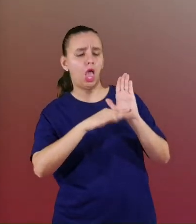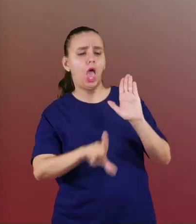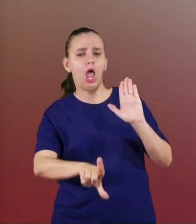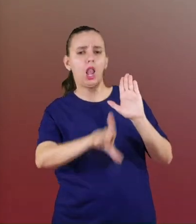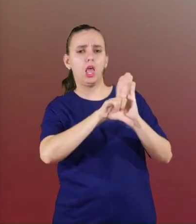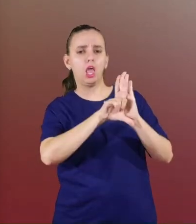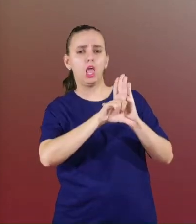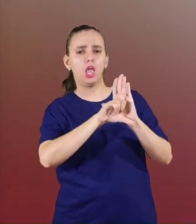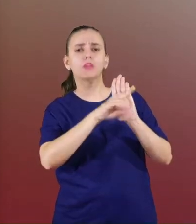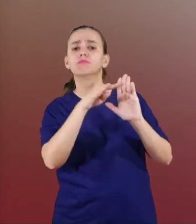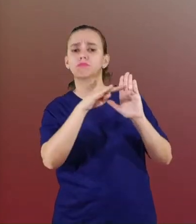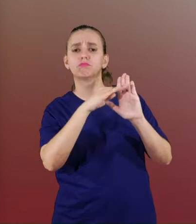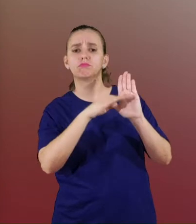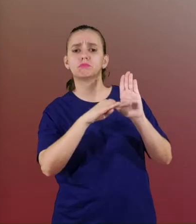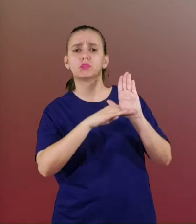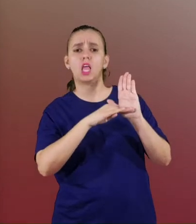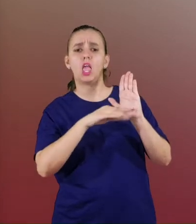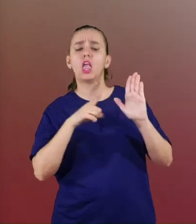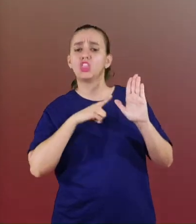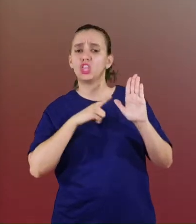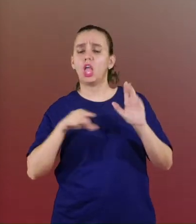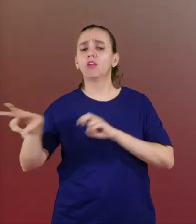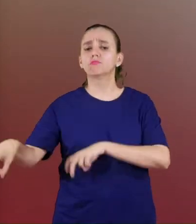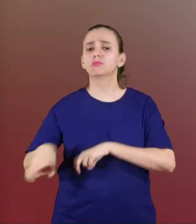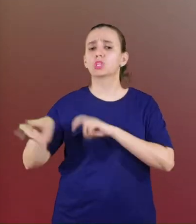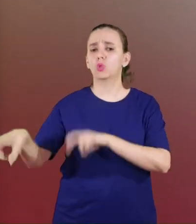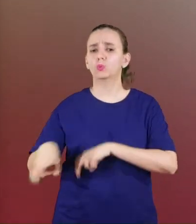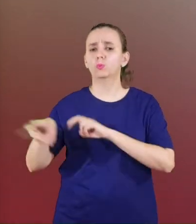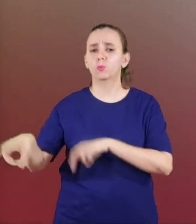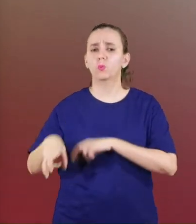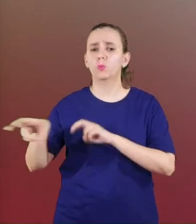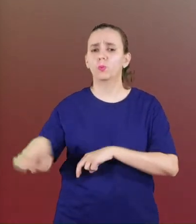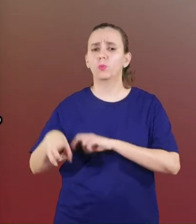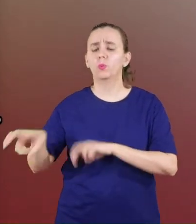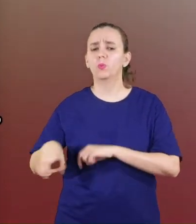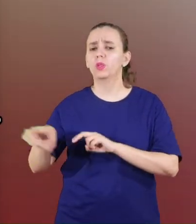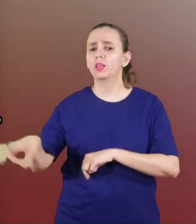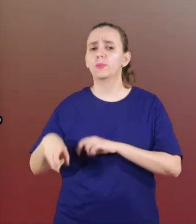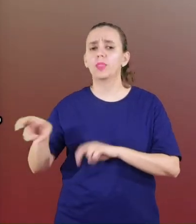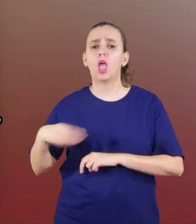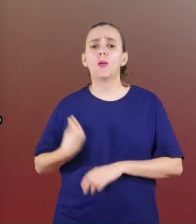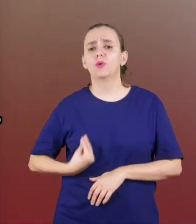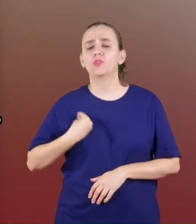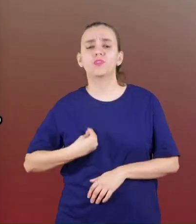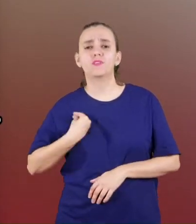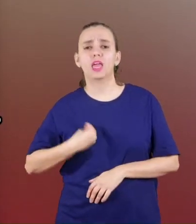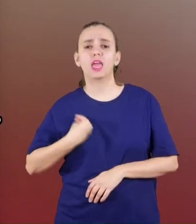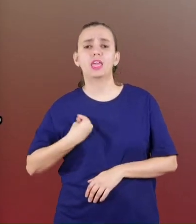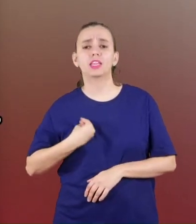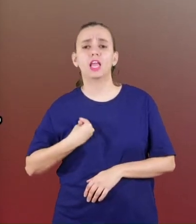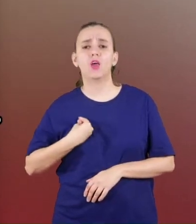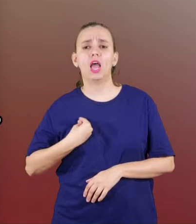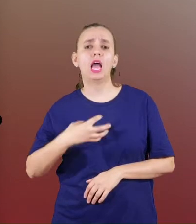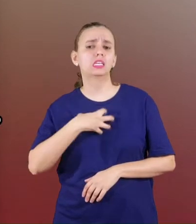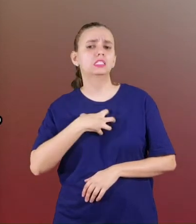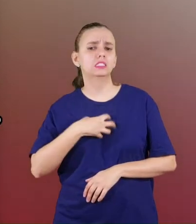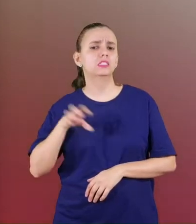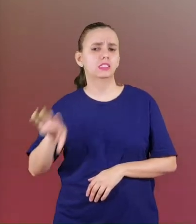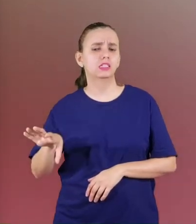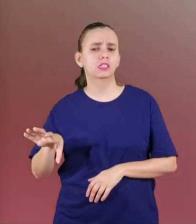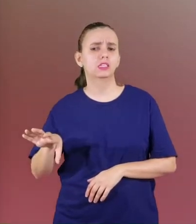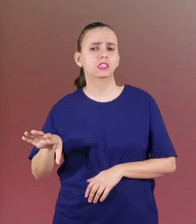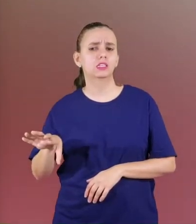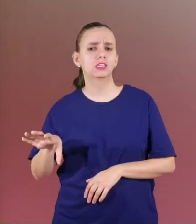tinha a sua agricultura, o seu modo de viver, então assim,